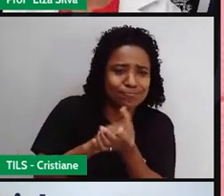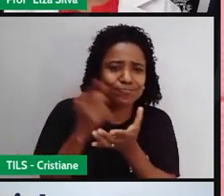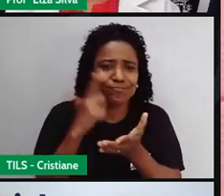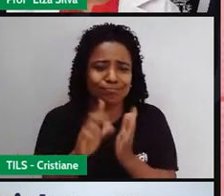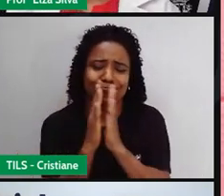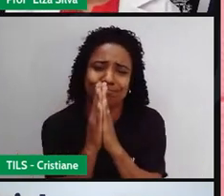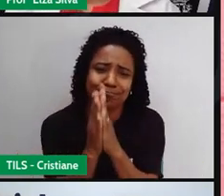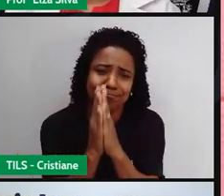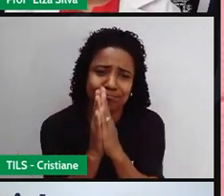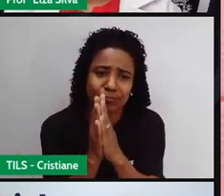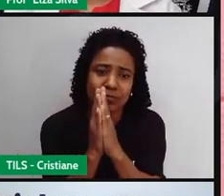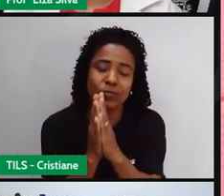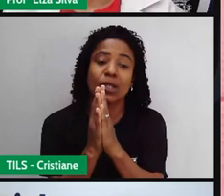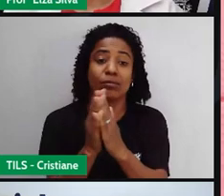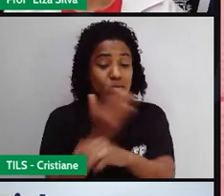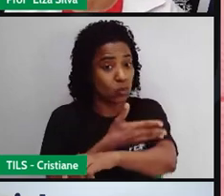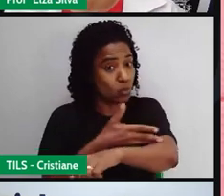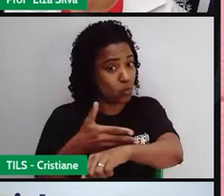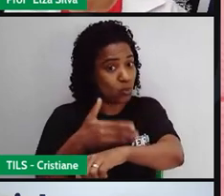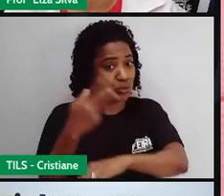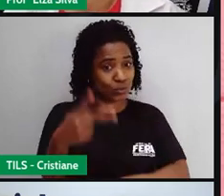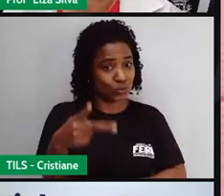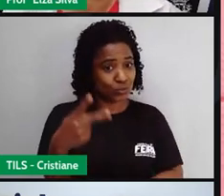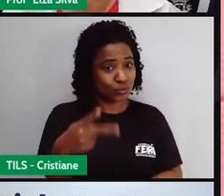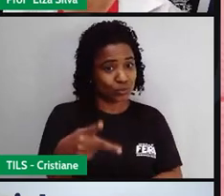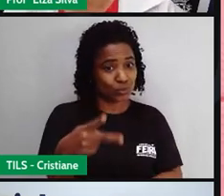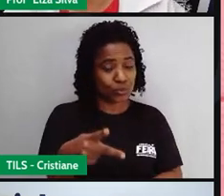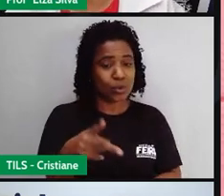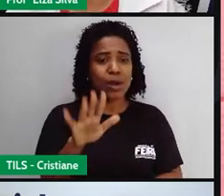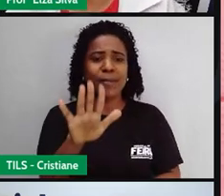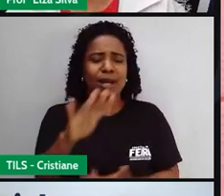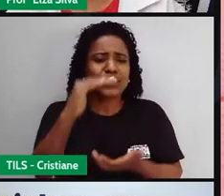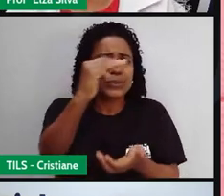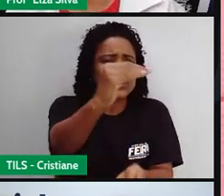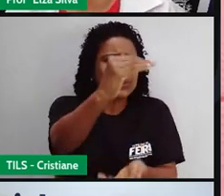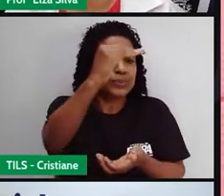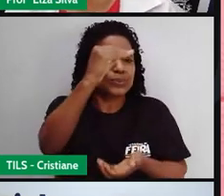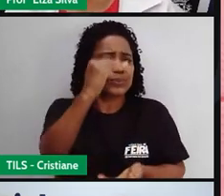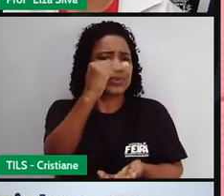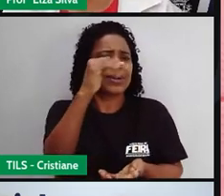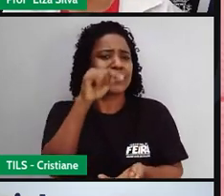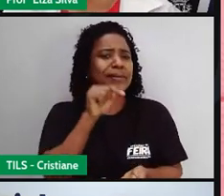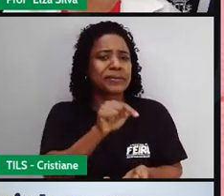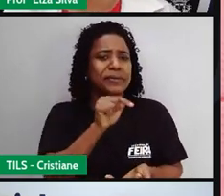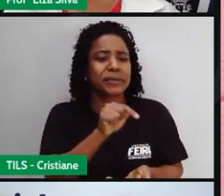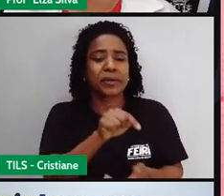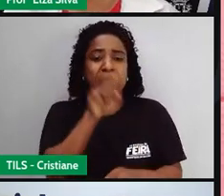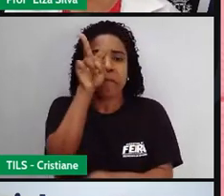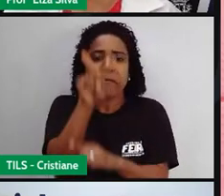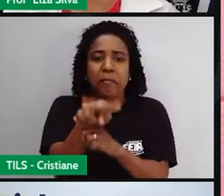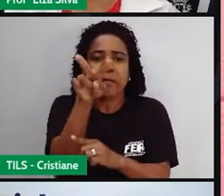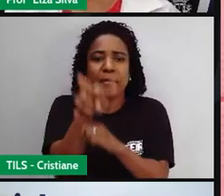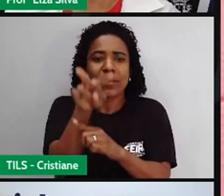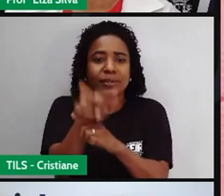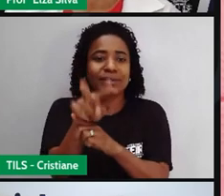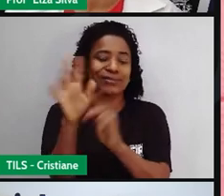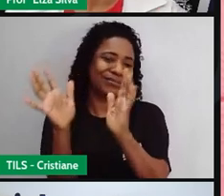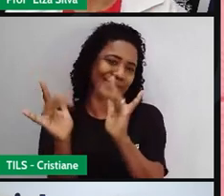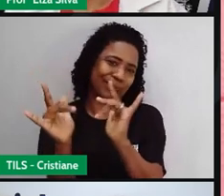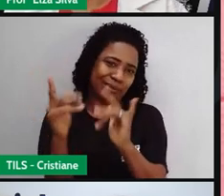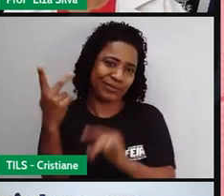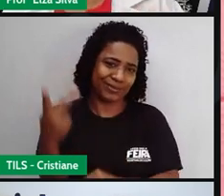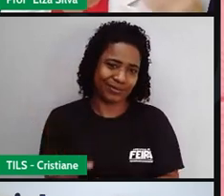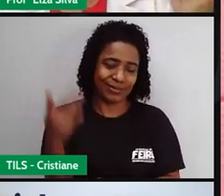pelo amor de Deus. Então, o santo Antônio, ele é considerado o protetor dos namorados aqui no Brasil,